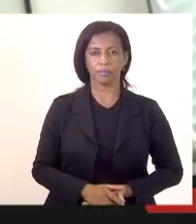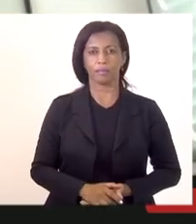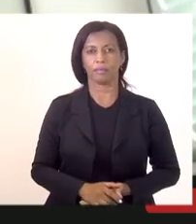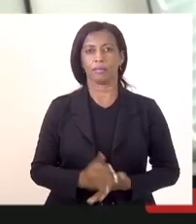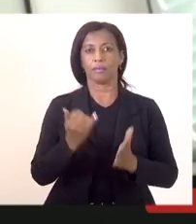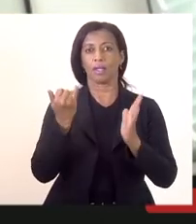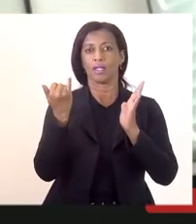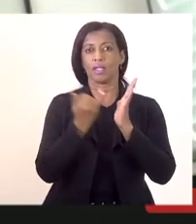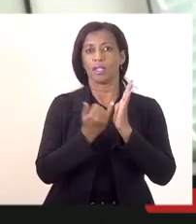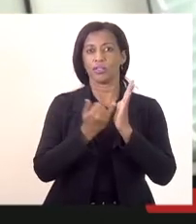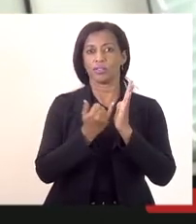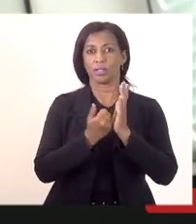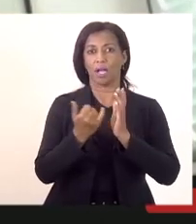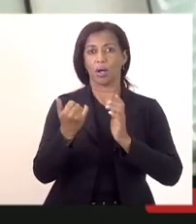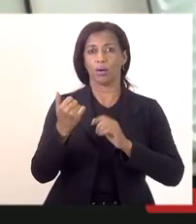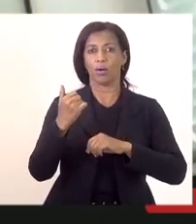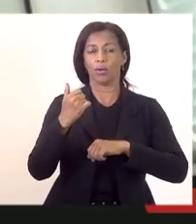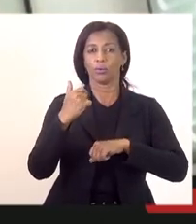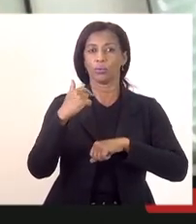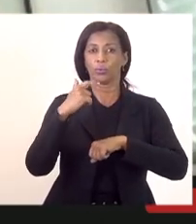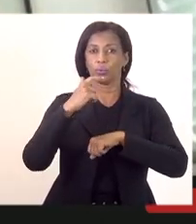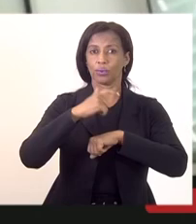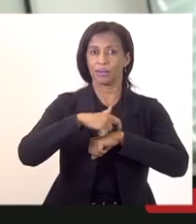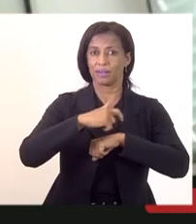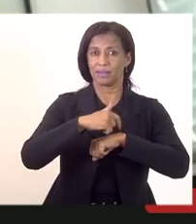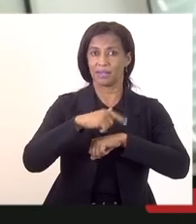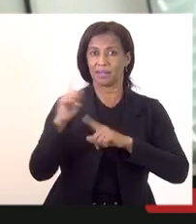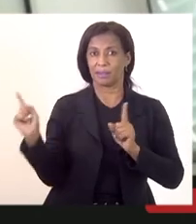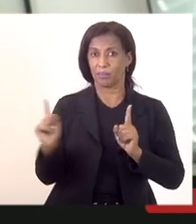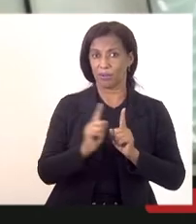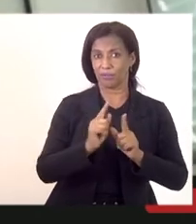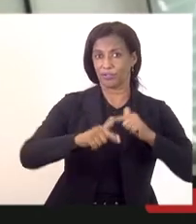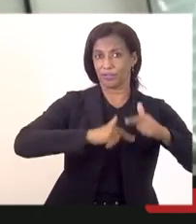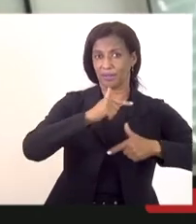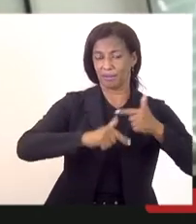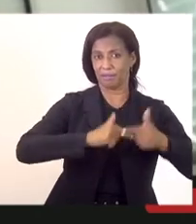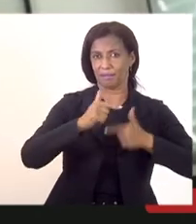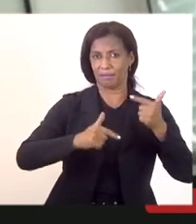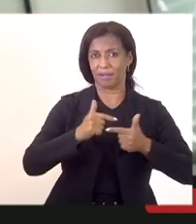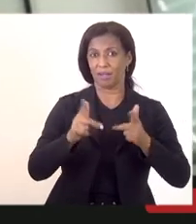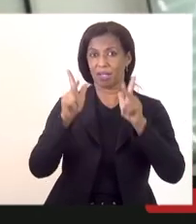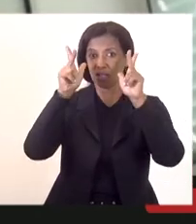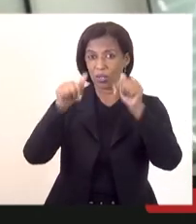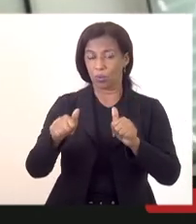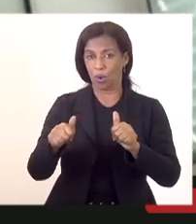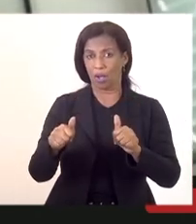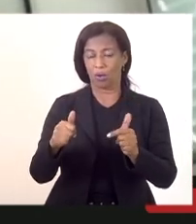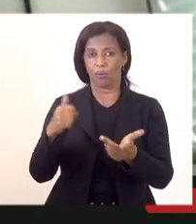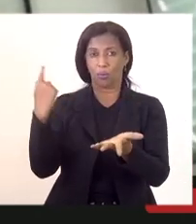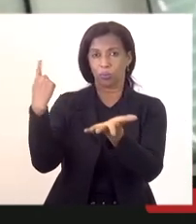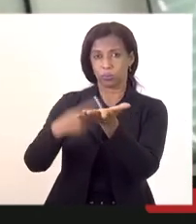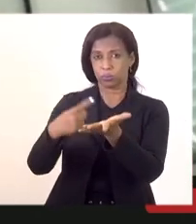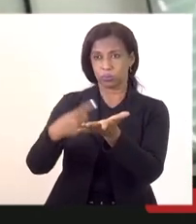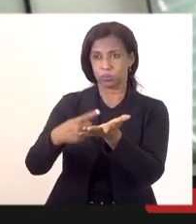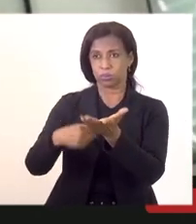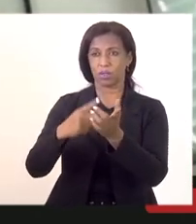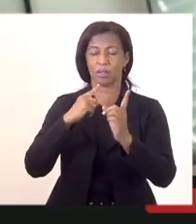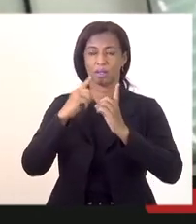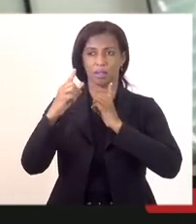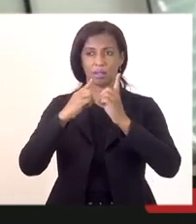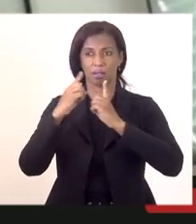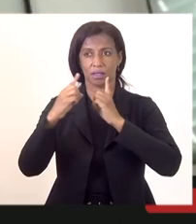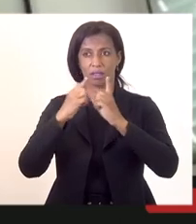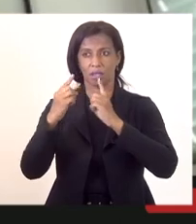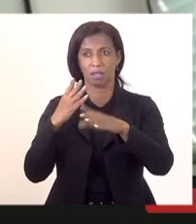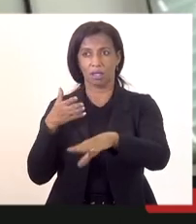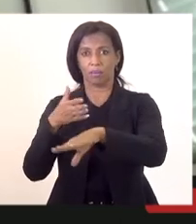temporários irá prever o chamamento de aprovados, como ficou acordado por ocasião da discussão e